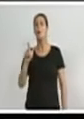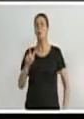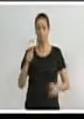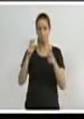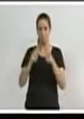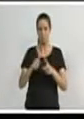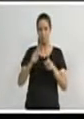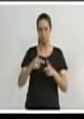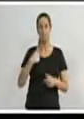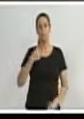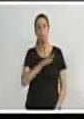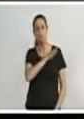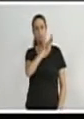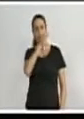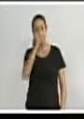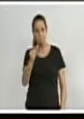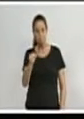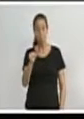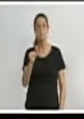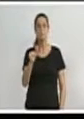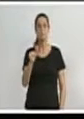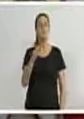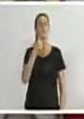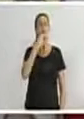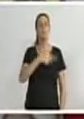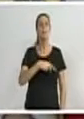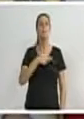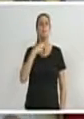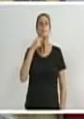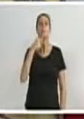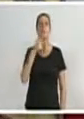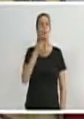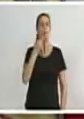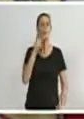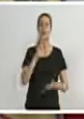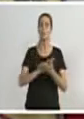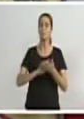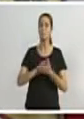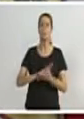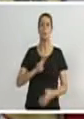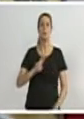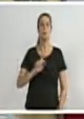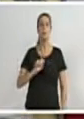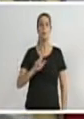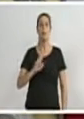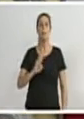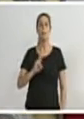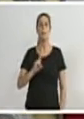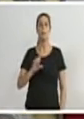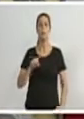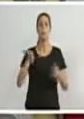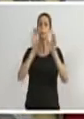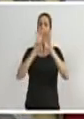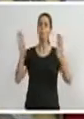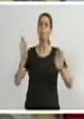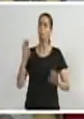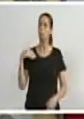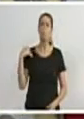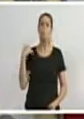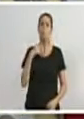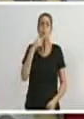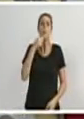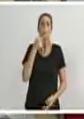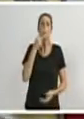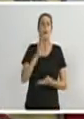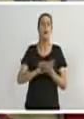tem mais uma foto, né, nobre? Ninguém fala da rua Vale do Céuque, ninguém fala nada, mas ela